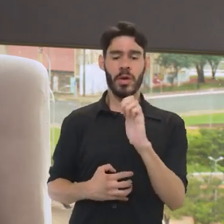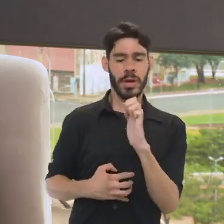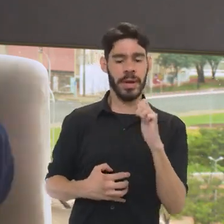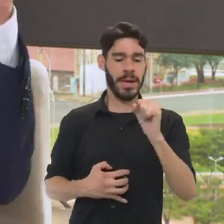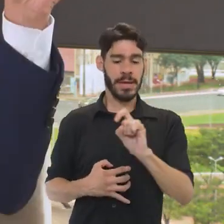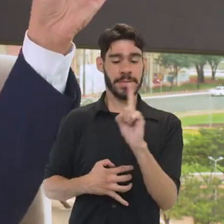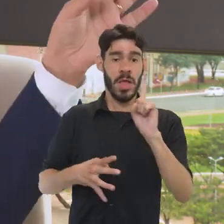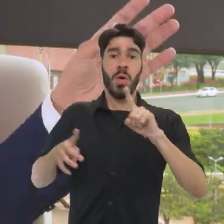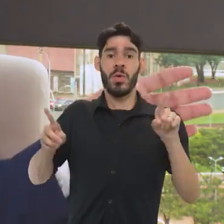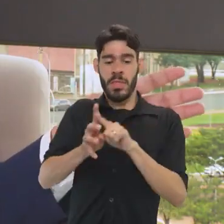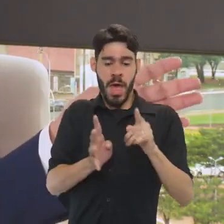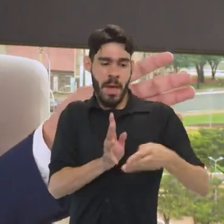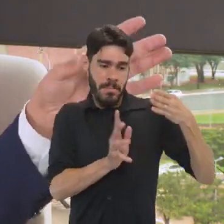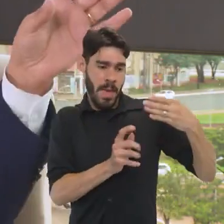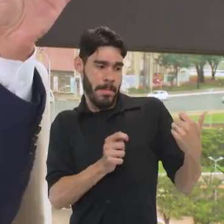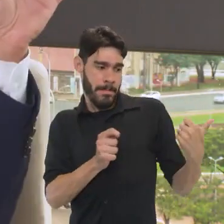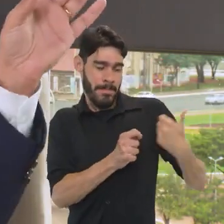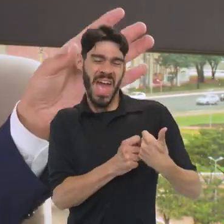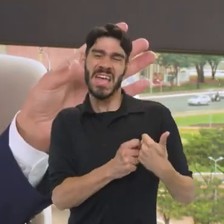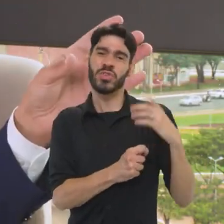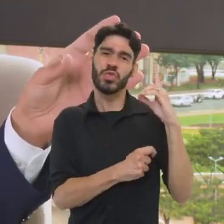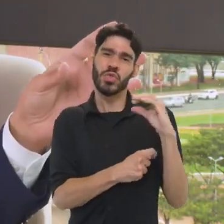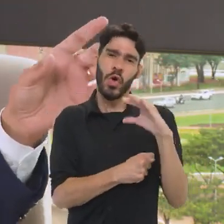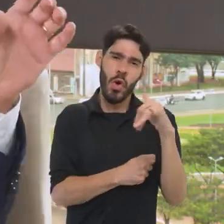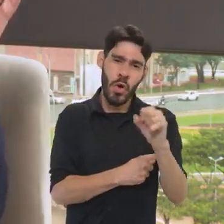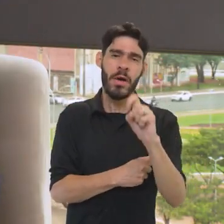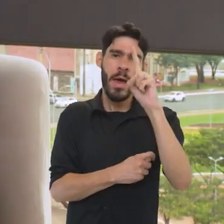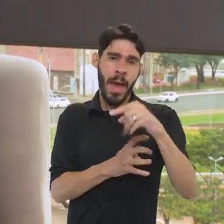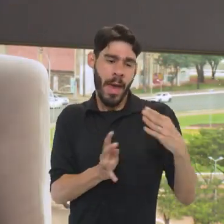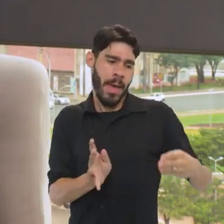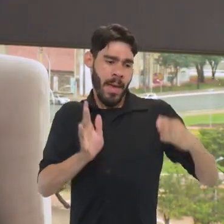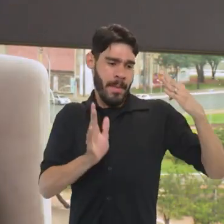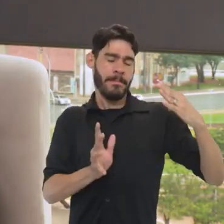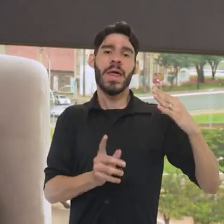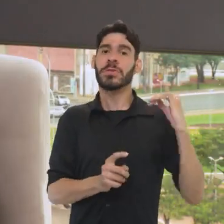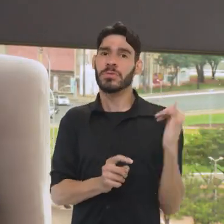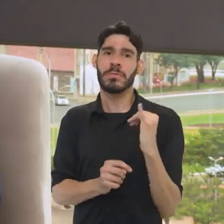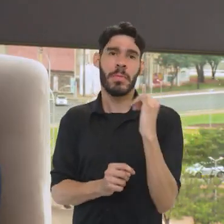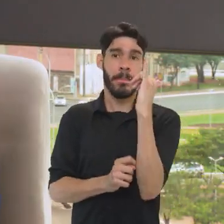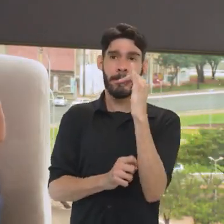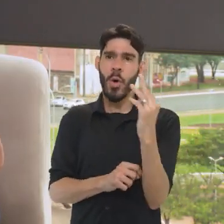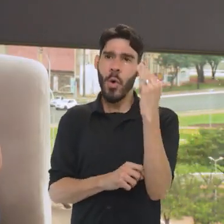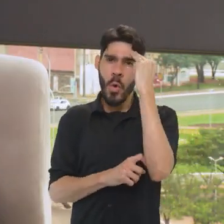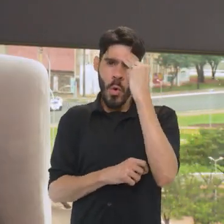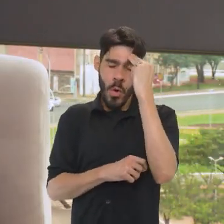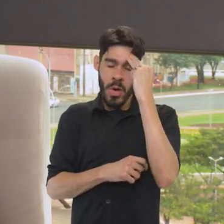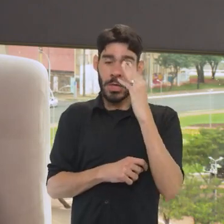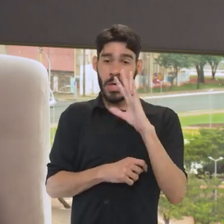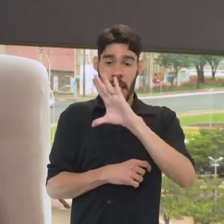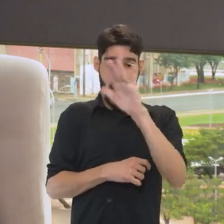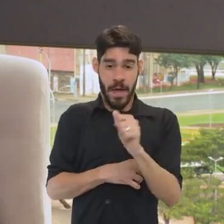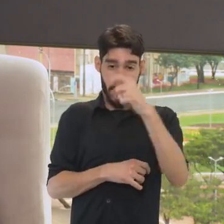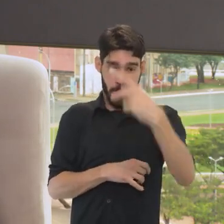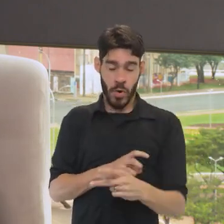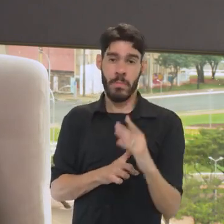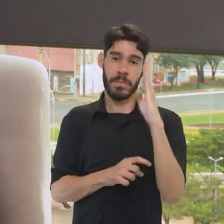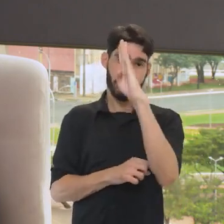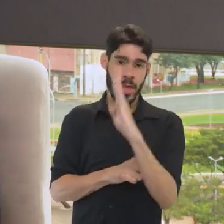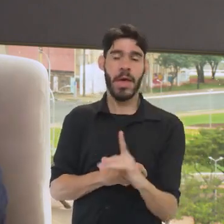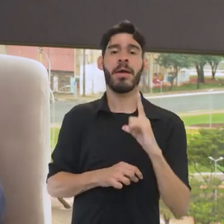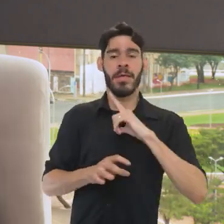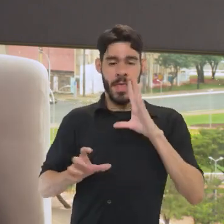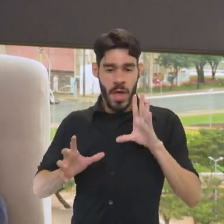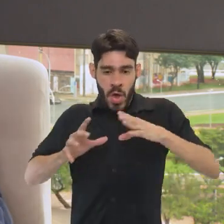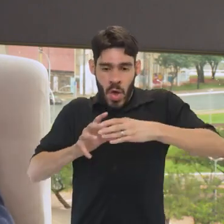não só o Cais, bem como também o prédio que está ao lado, que o prédio de Docas, que foi um prédio de grande importância para a memória africana do Brasil,